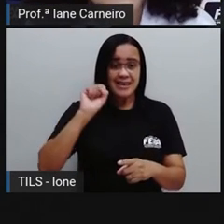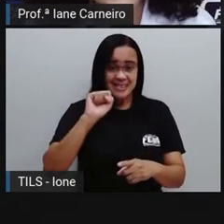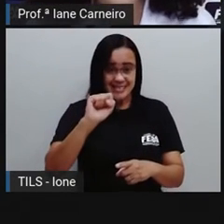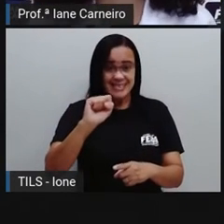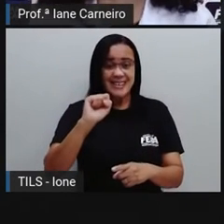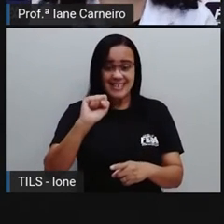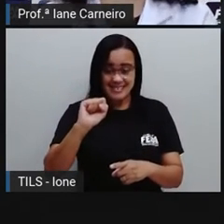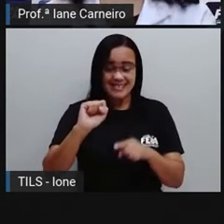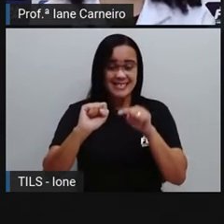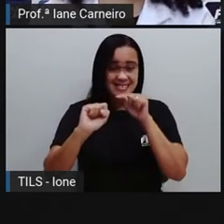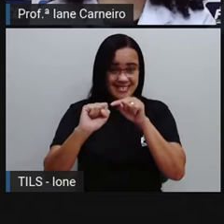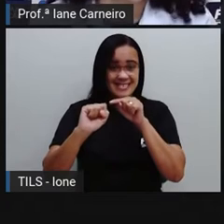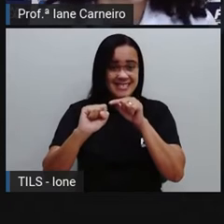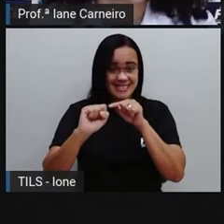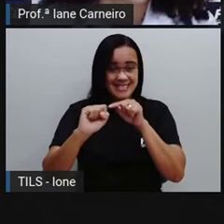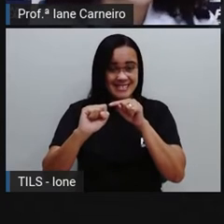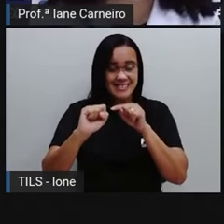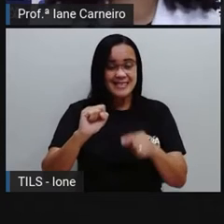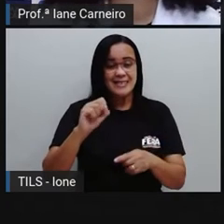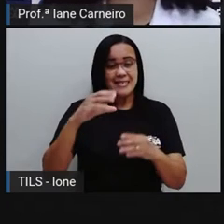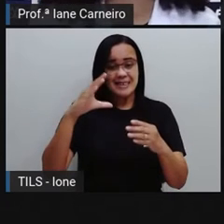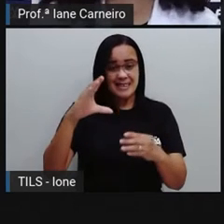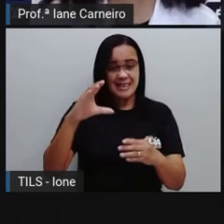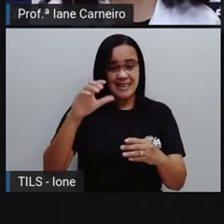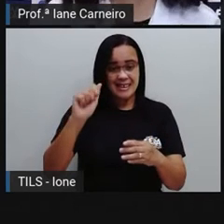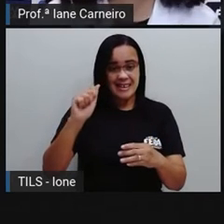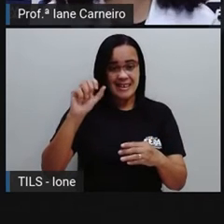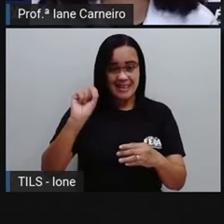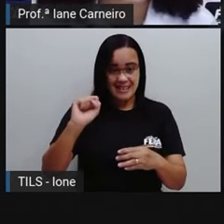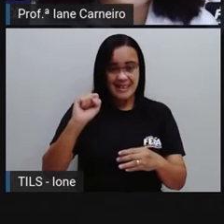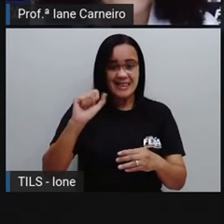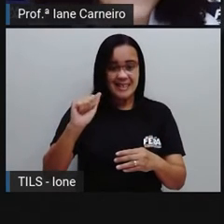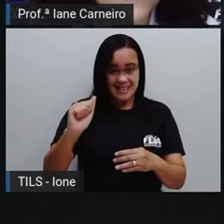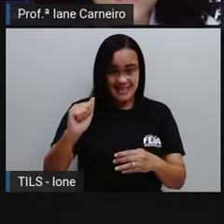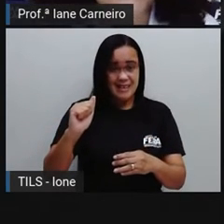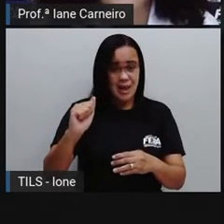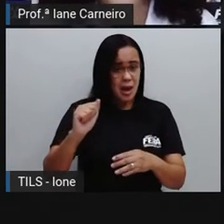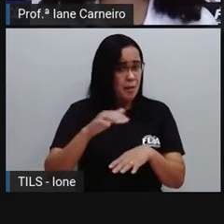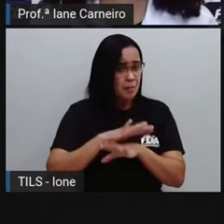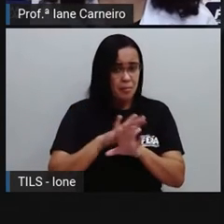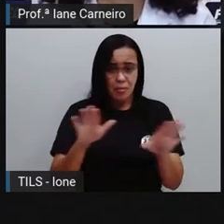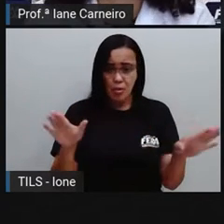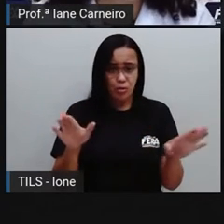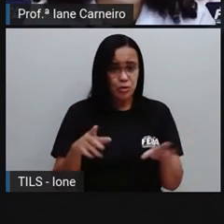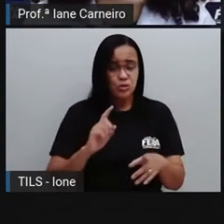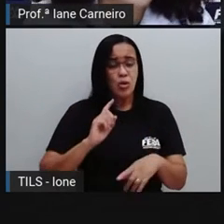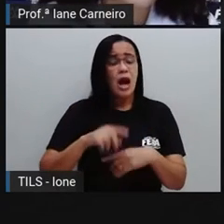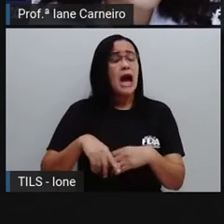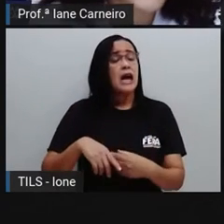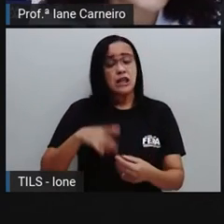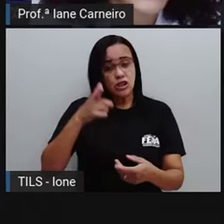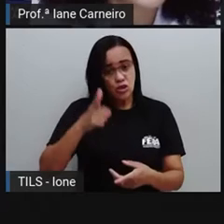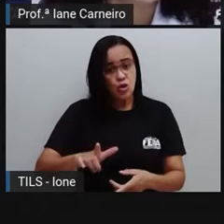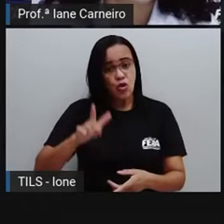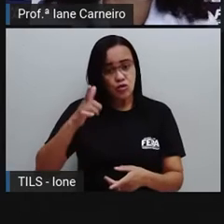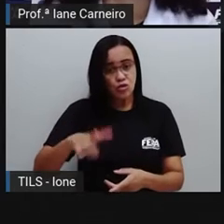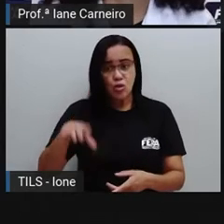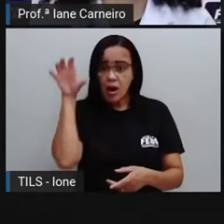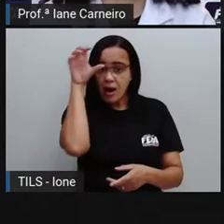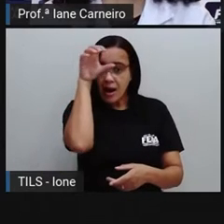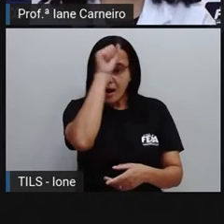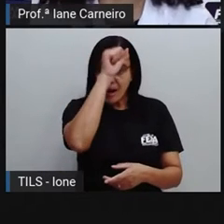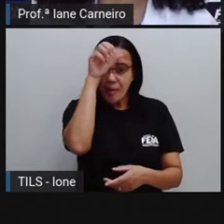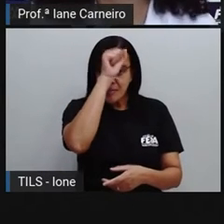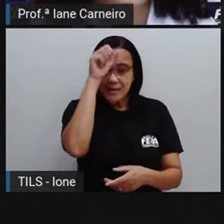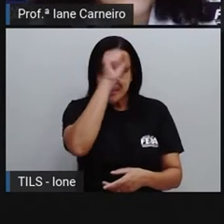olhava, né, o registro que ela tinha feito. E aí chegou um tempo que ela não precisava mais olhar no papelzinho dela, né? Porque